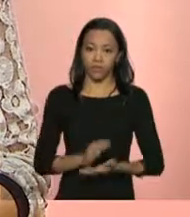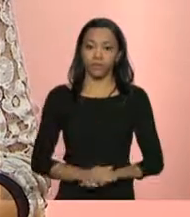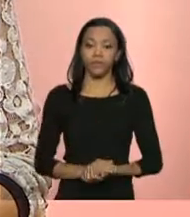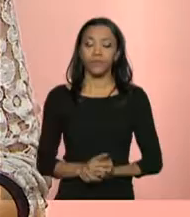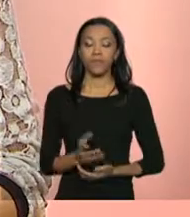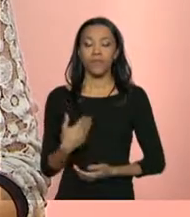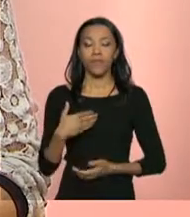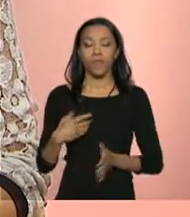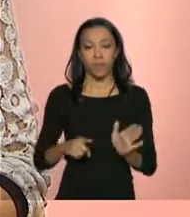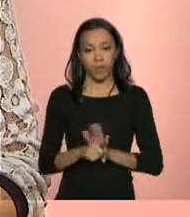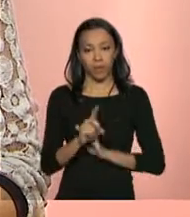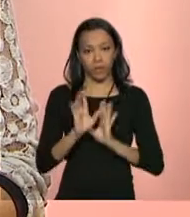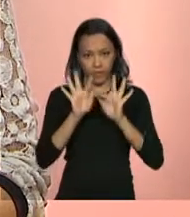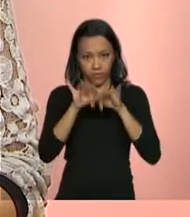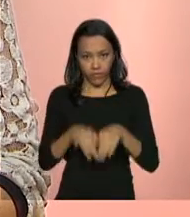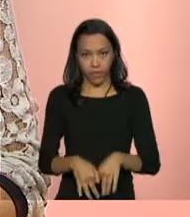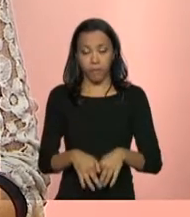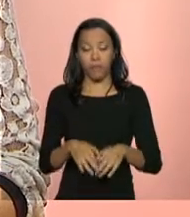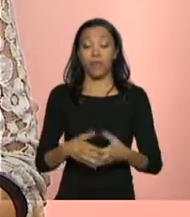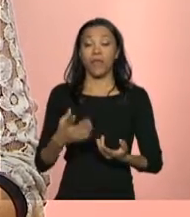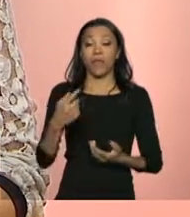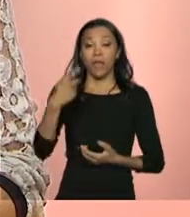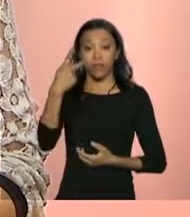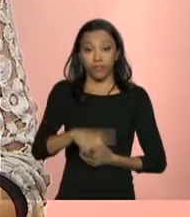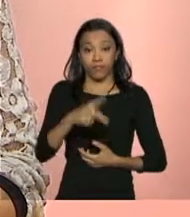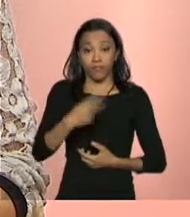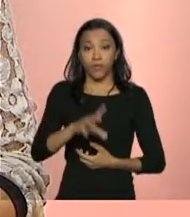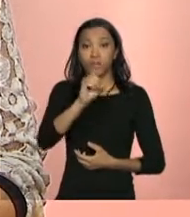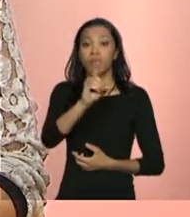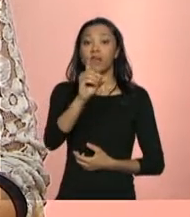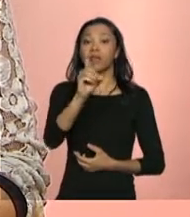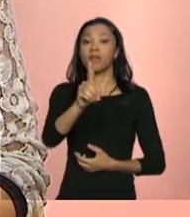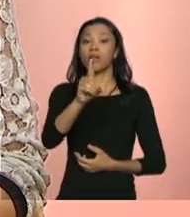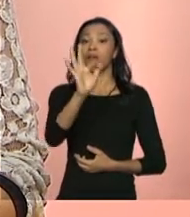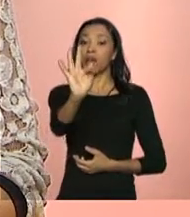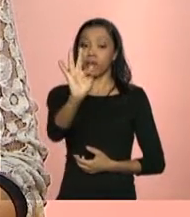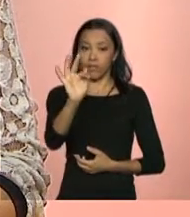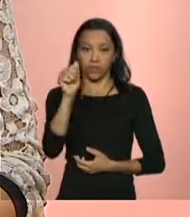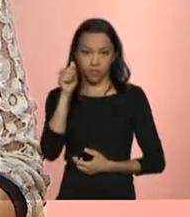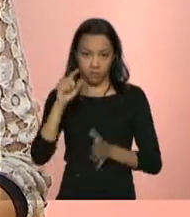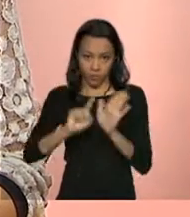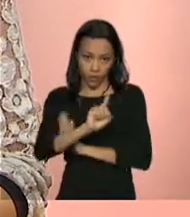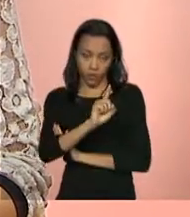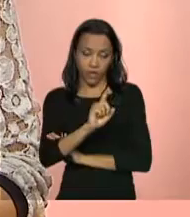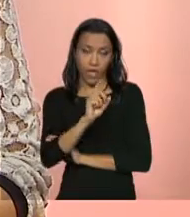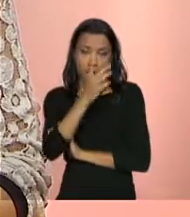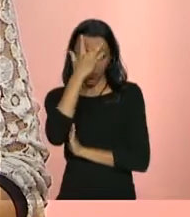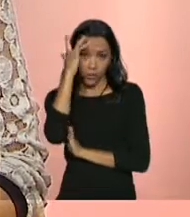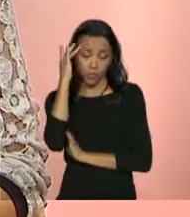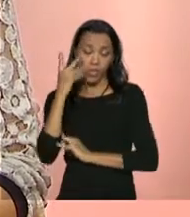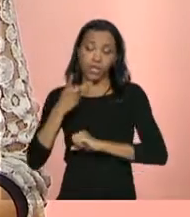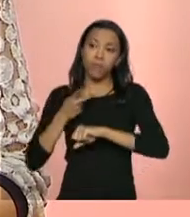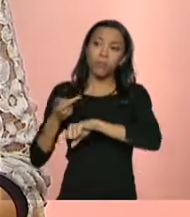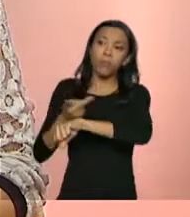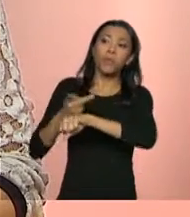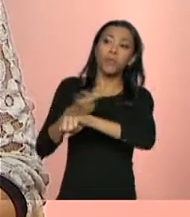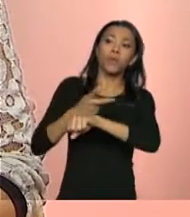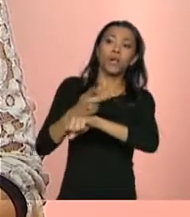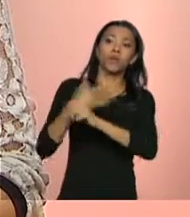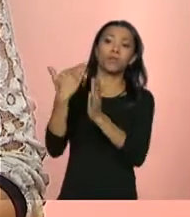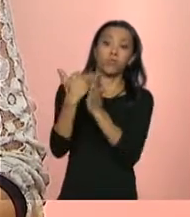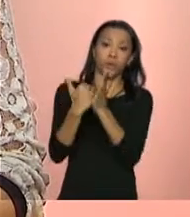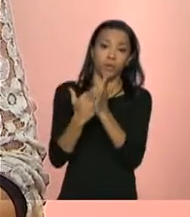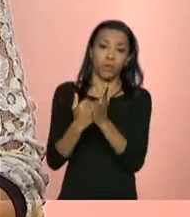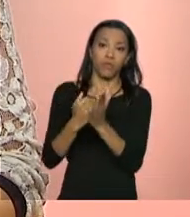finalizando, a Maria Inês do Distrito Federal, se a pessoa tem que buscar os programas na rede de atendimento de cada um